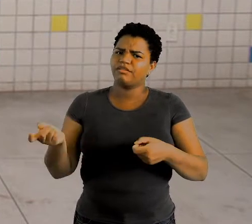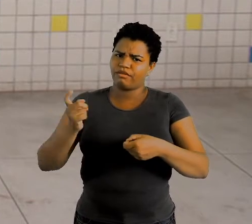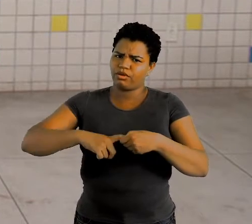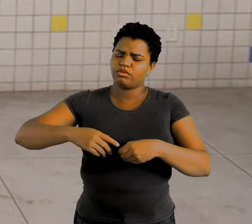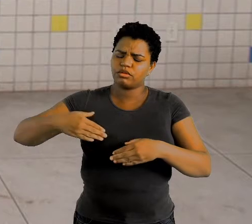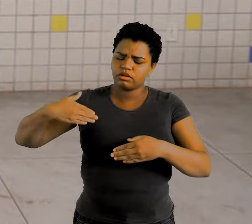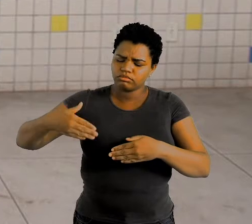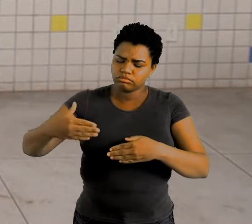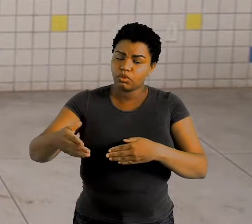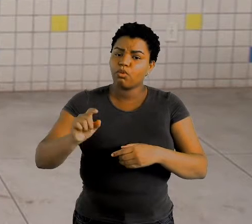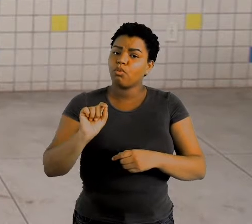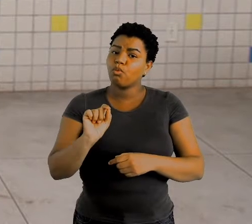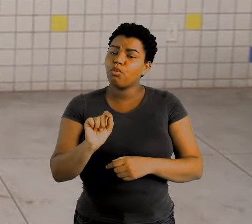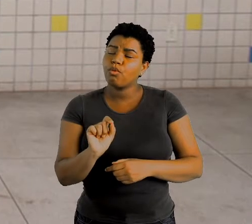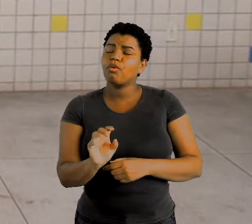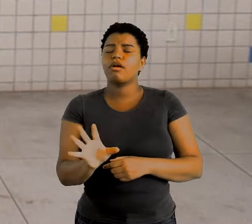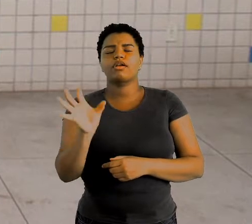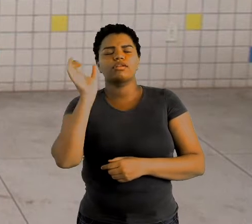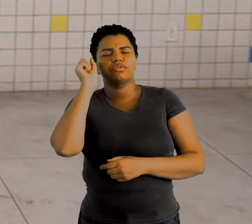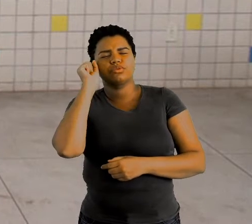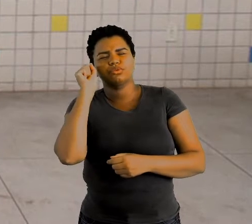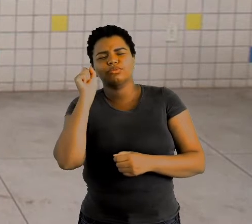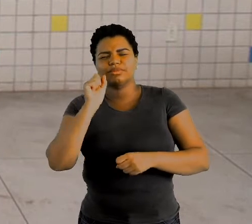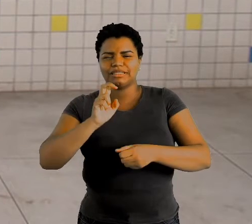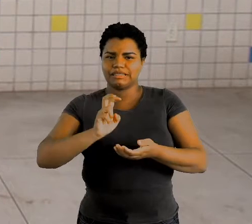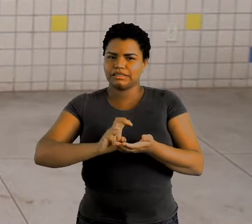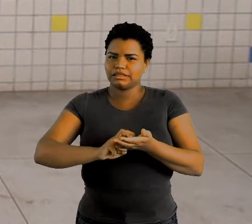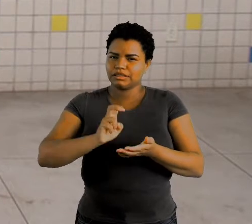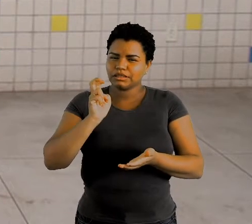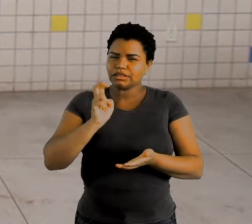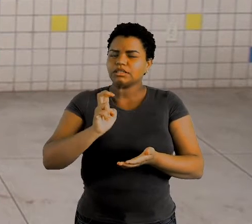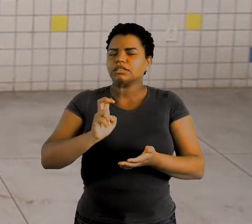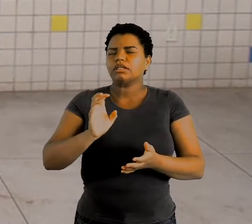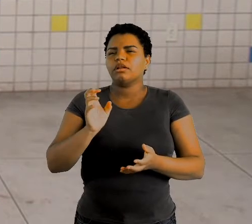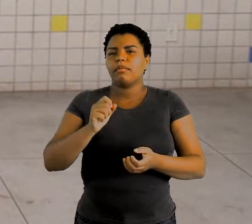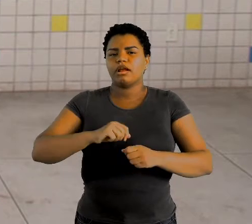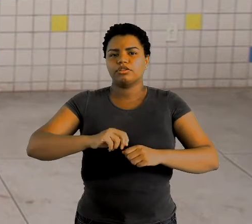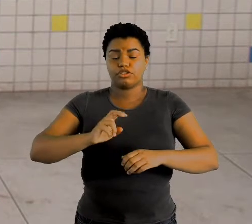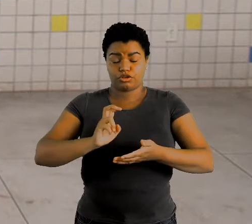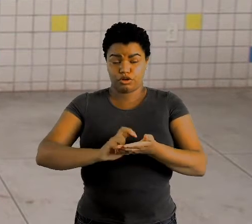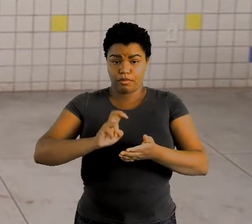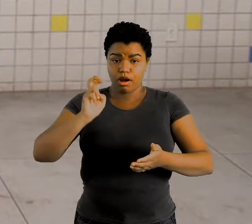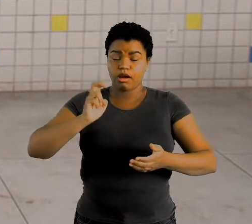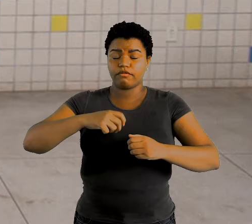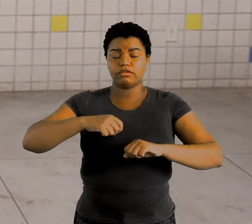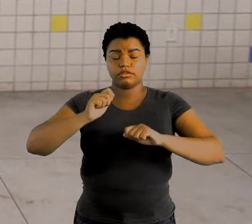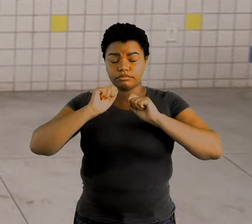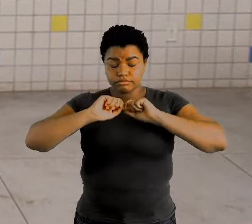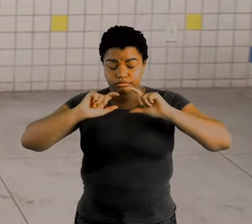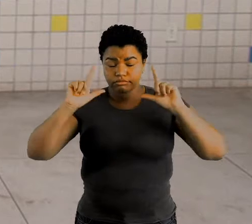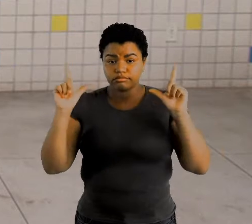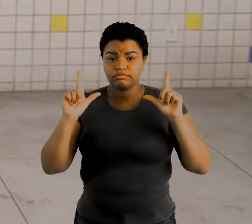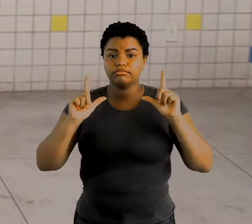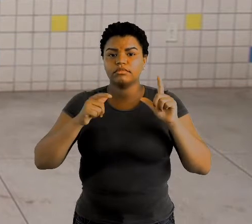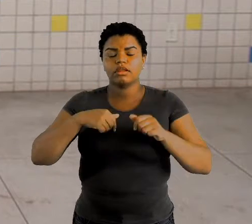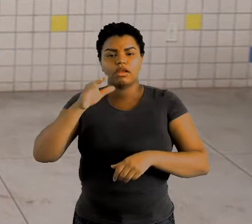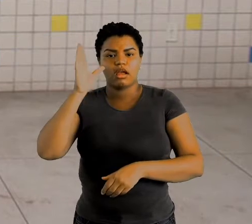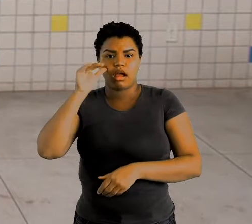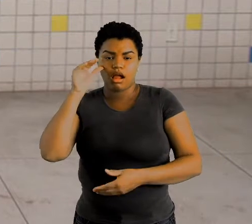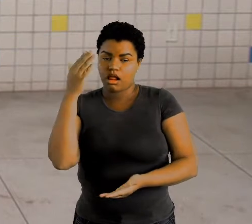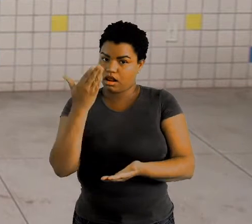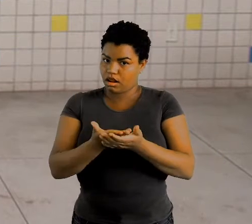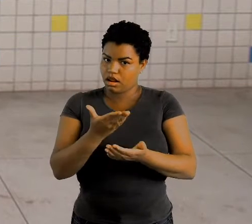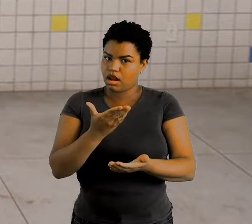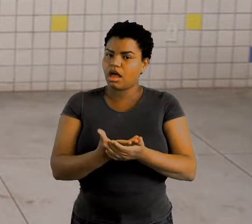Dormir cedo, para levantar cedo, para de manhã já estar assistindo a sua